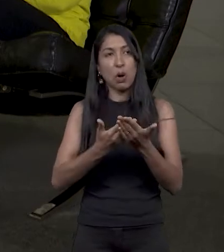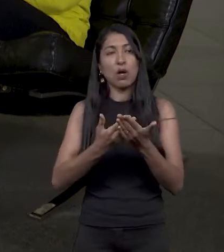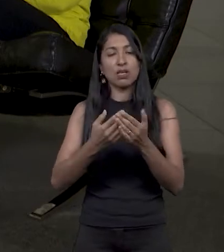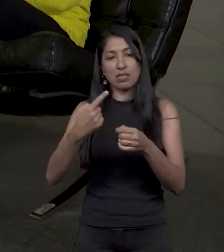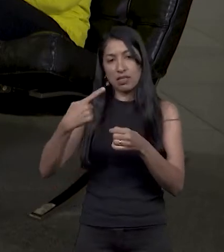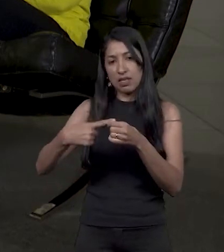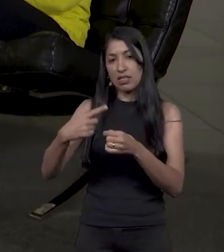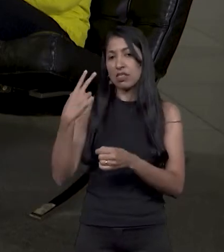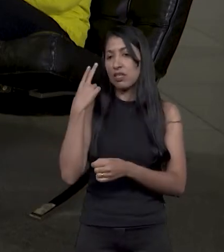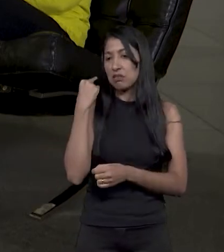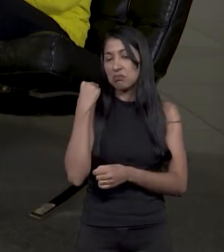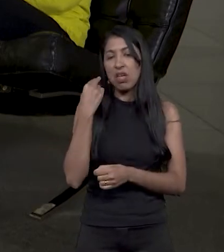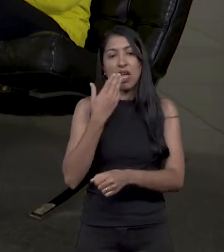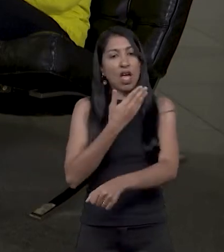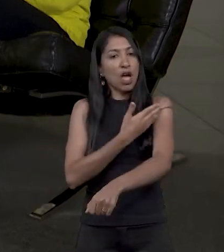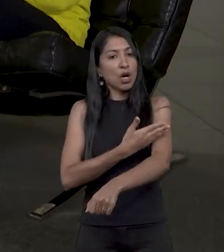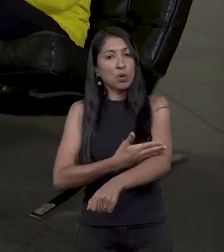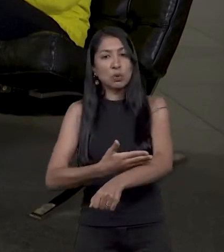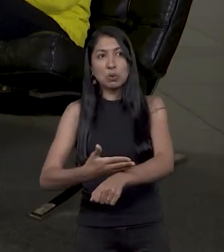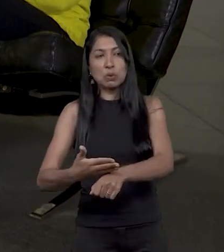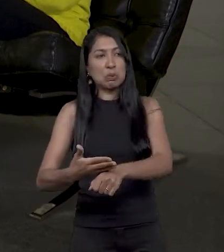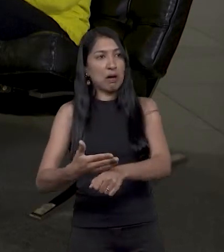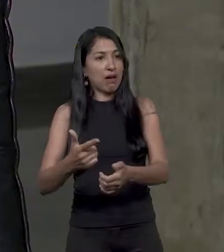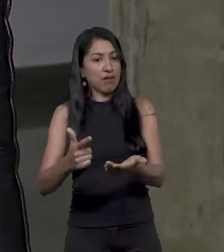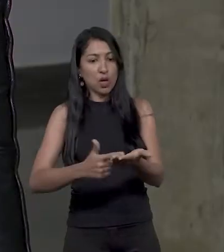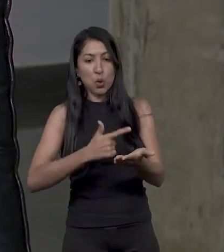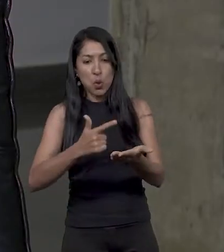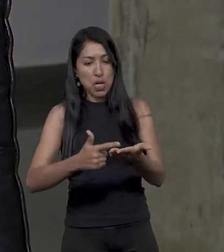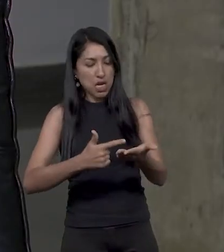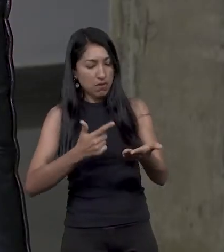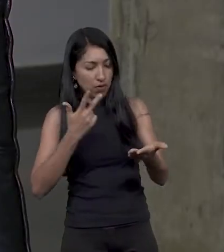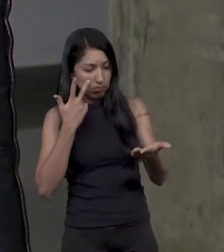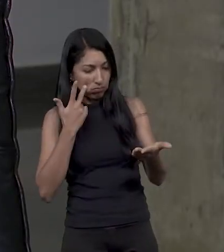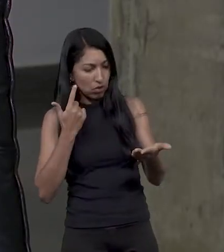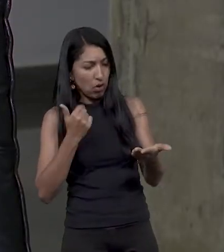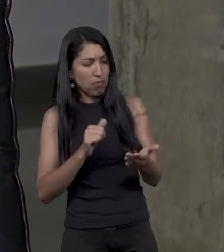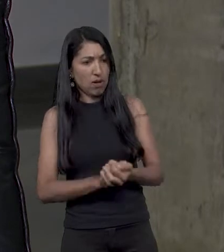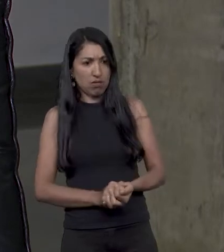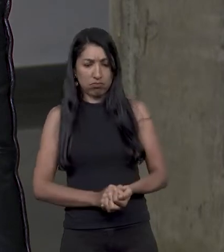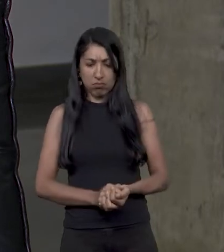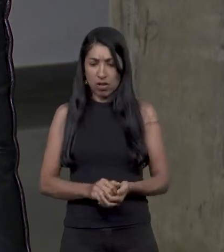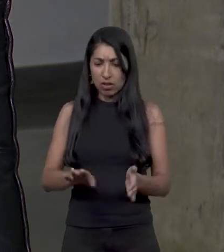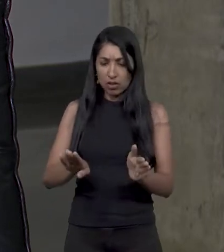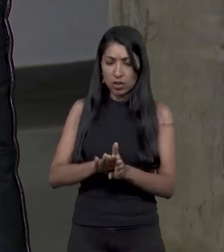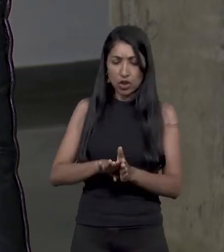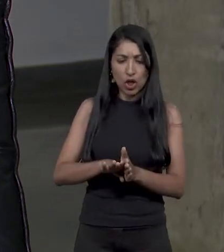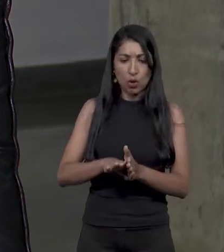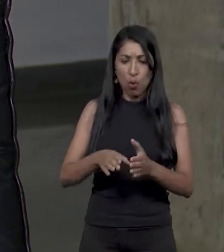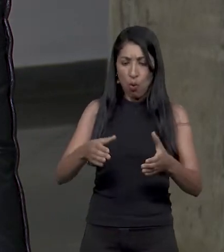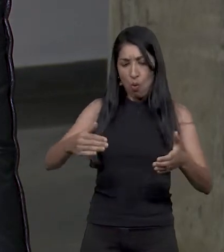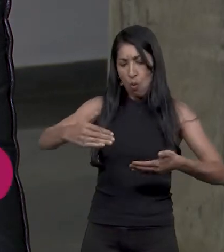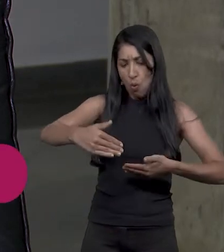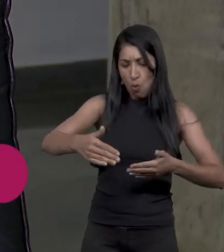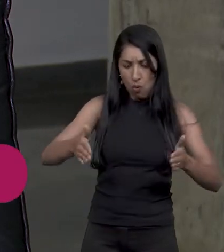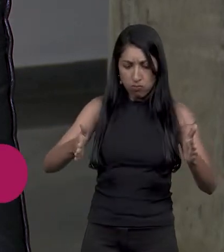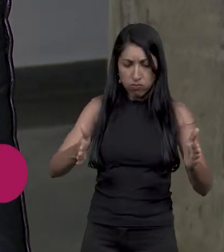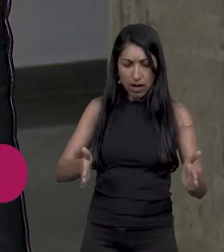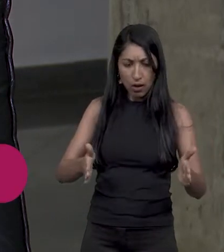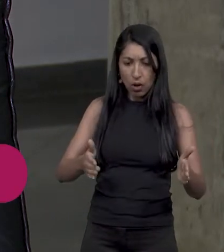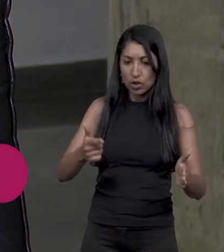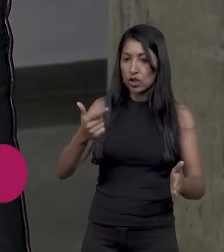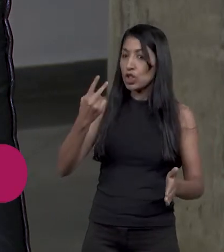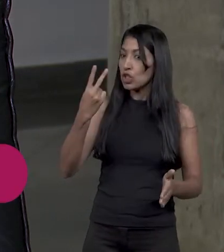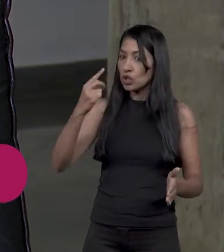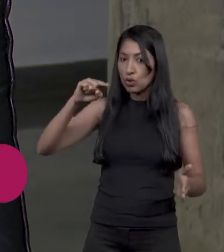acostumada a lidar com livro em tinta. E chegou a mim um pacote de 2 mil livros em